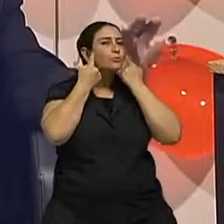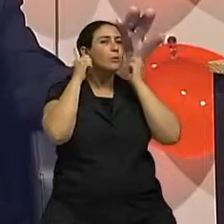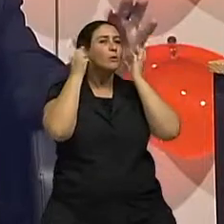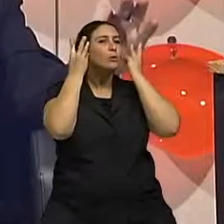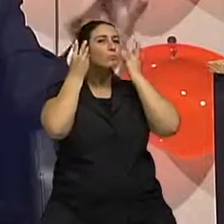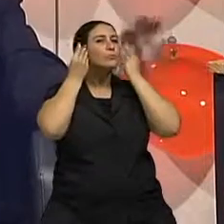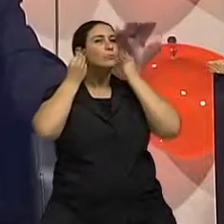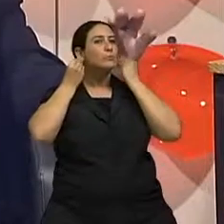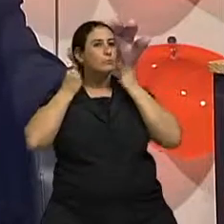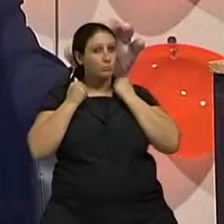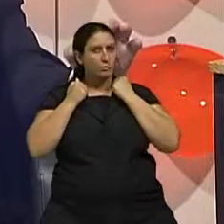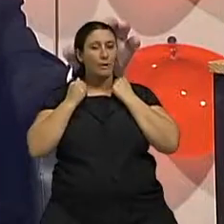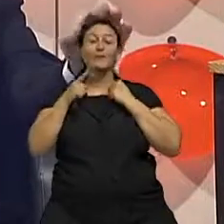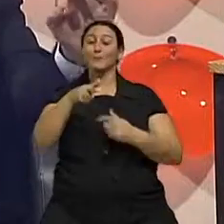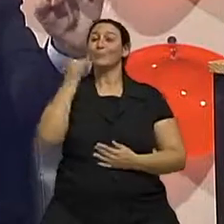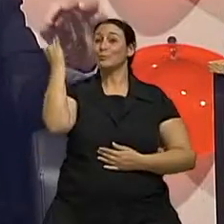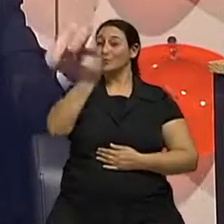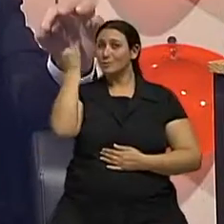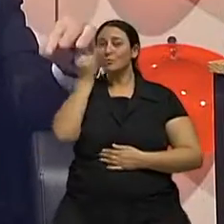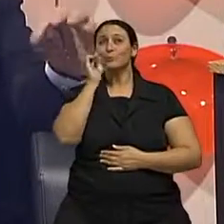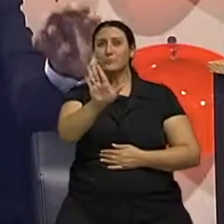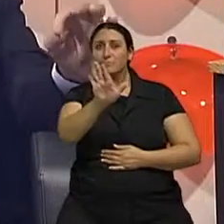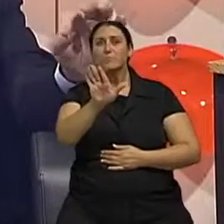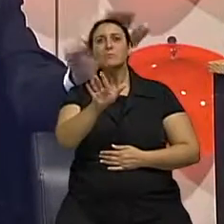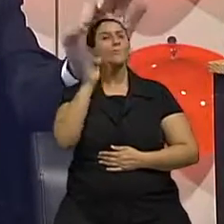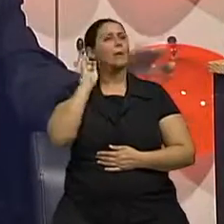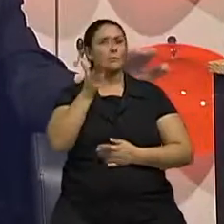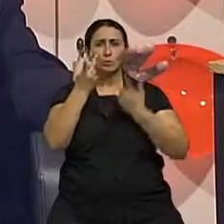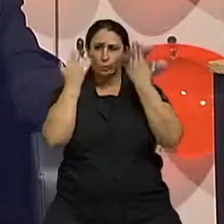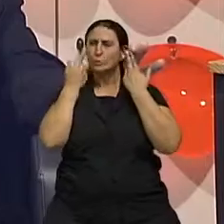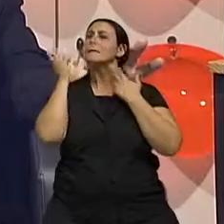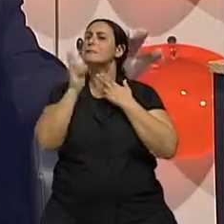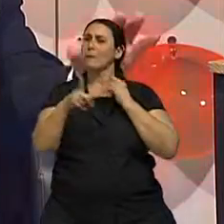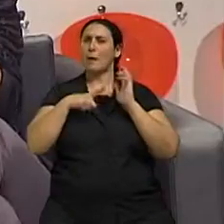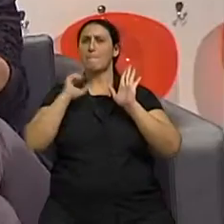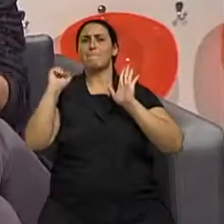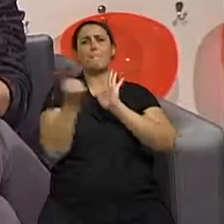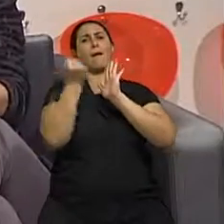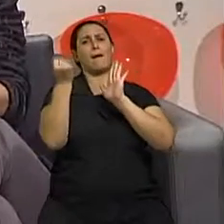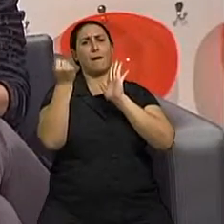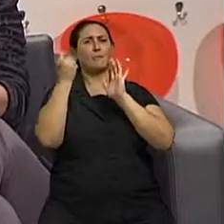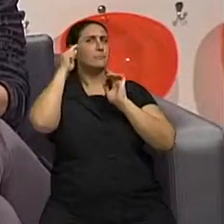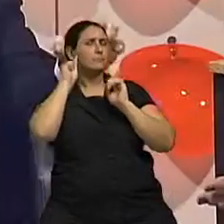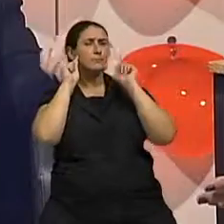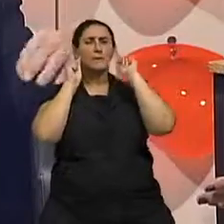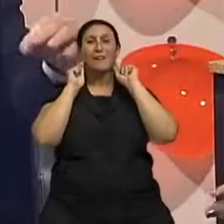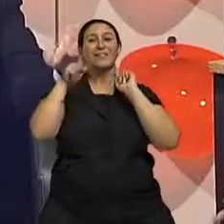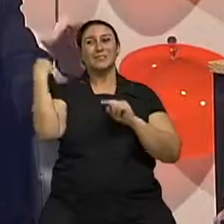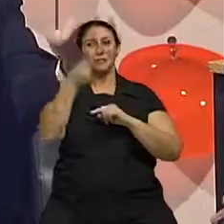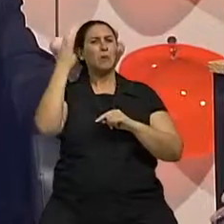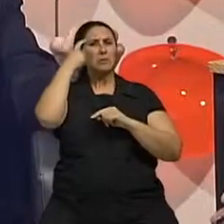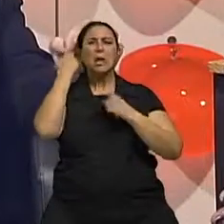uma coisa que a gente tem que fazer um parêntese aqui. Ah, ok. Cirurgia sempre deixa marca. Quem disser que opera